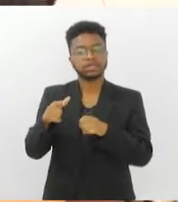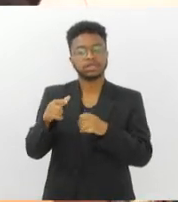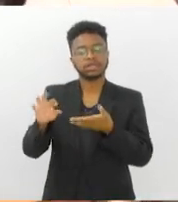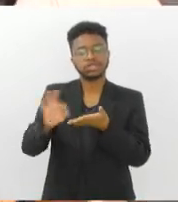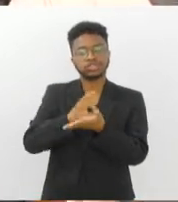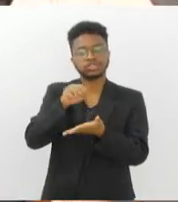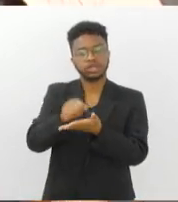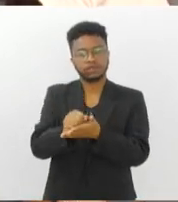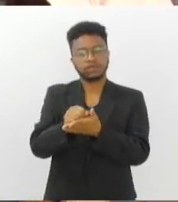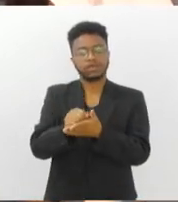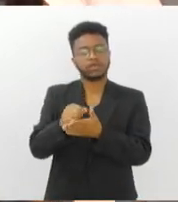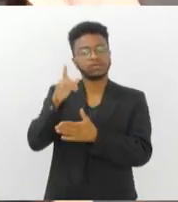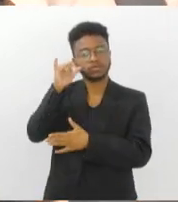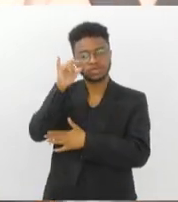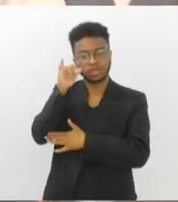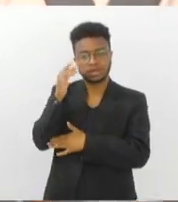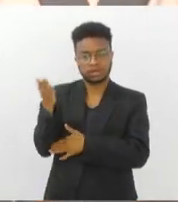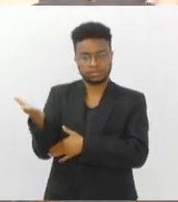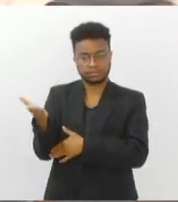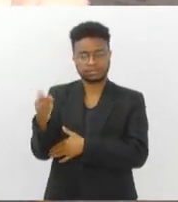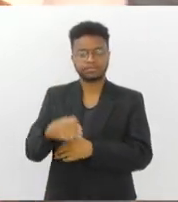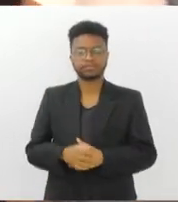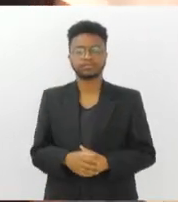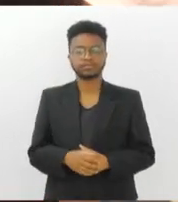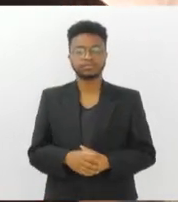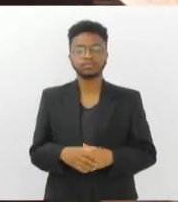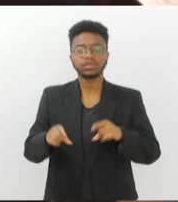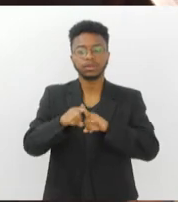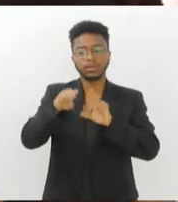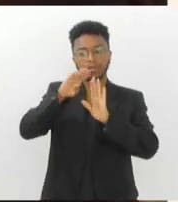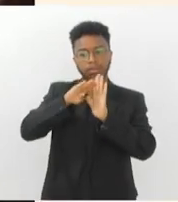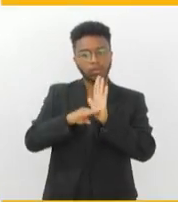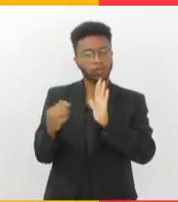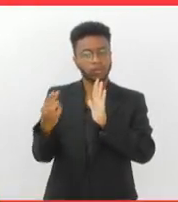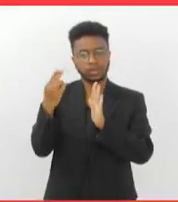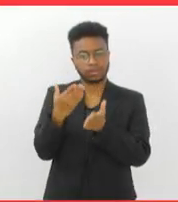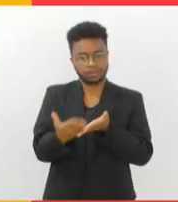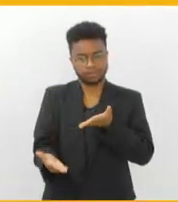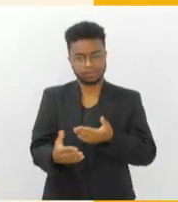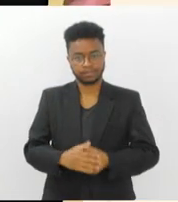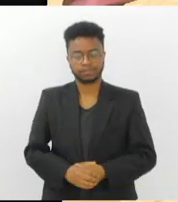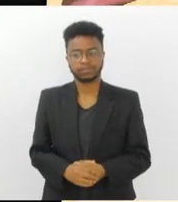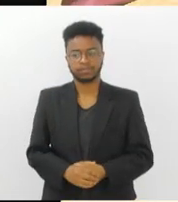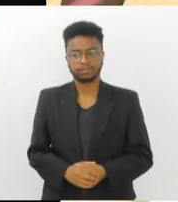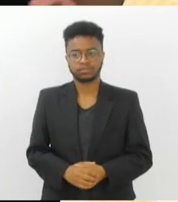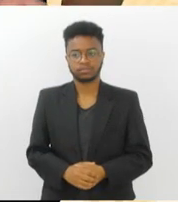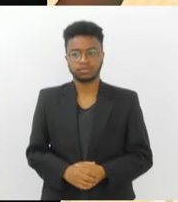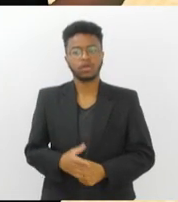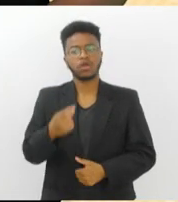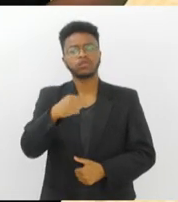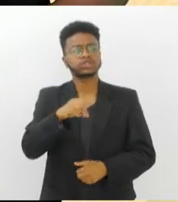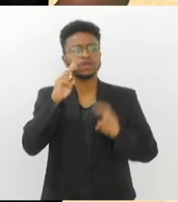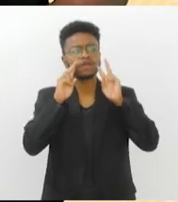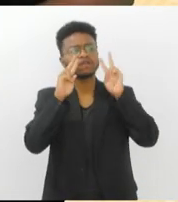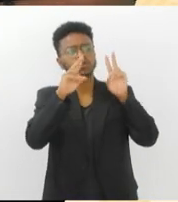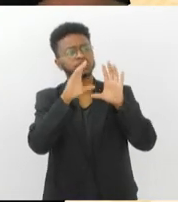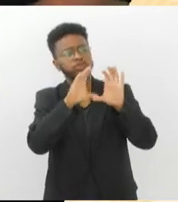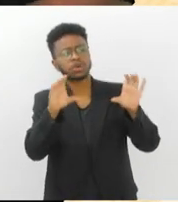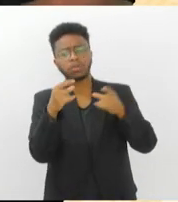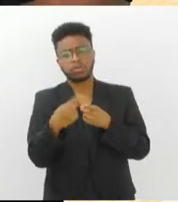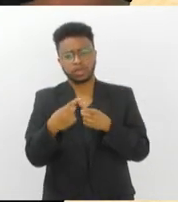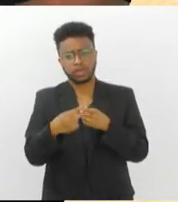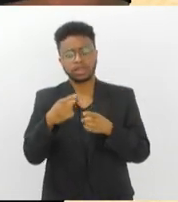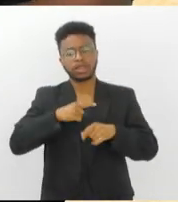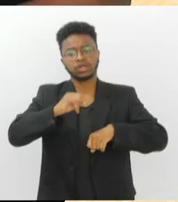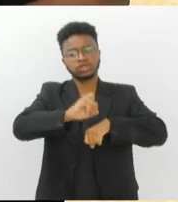disponível na bio do Instagram da rádio. A programação é imperdível. O que te faz olhar para o céu? Este é o nome